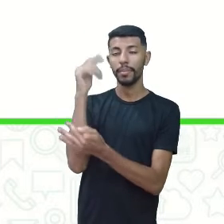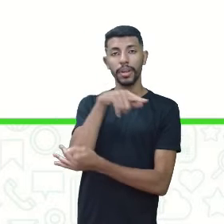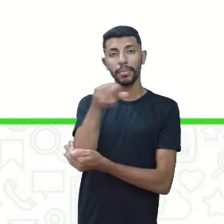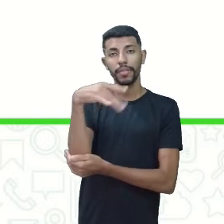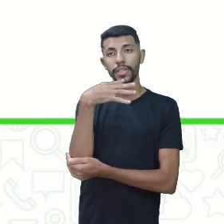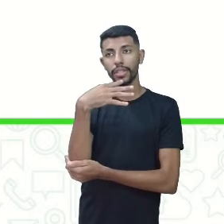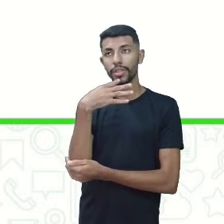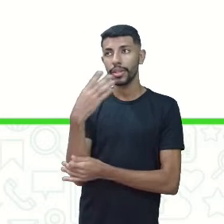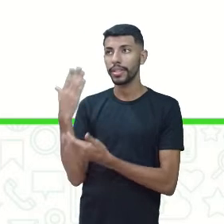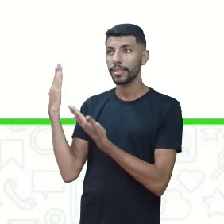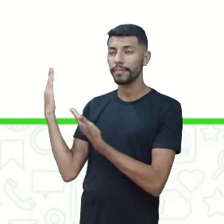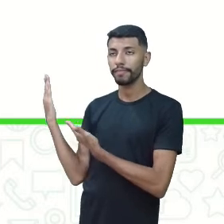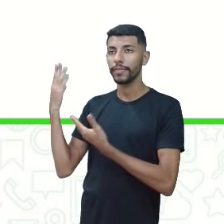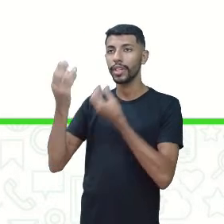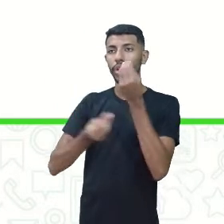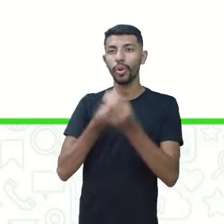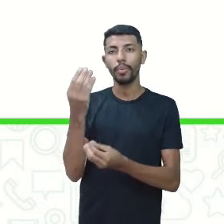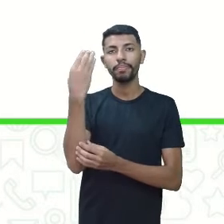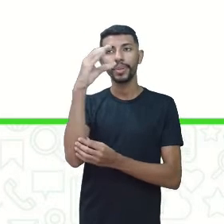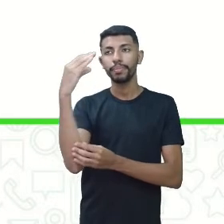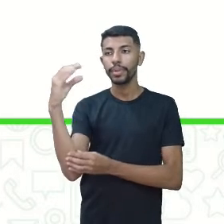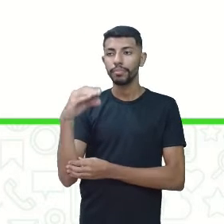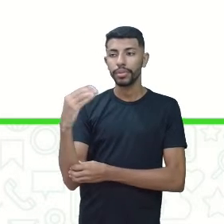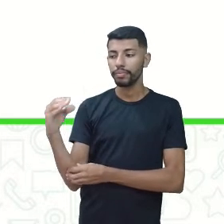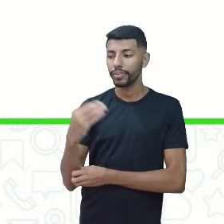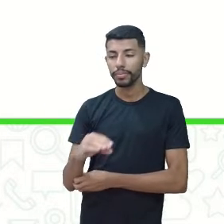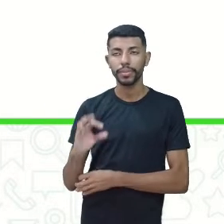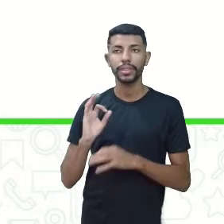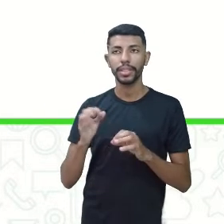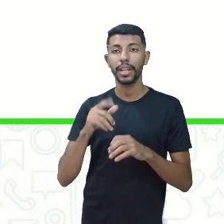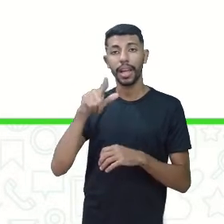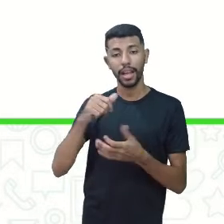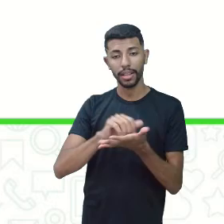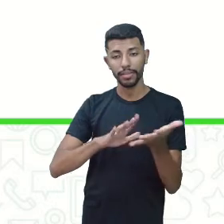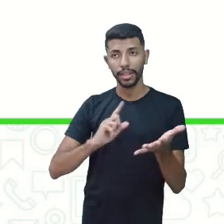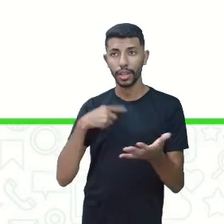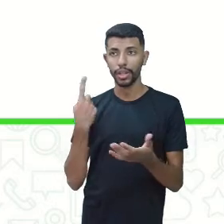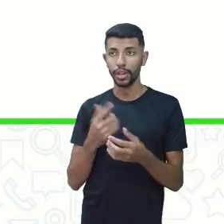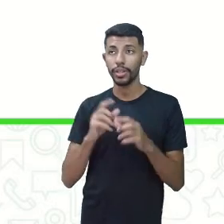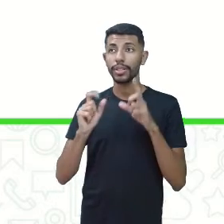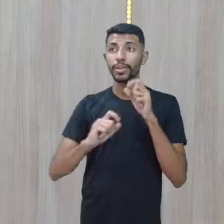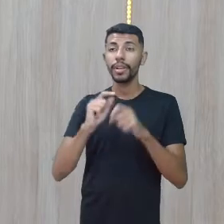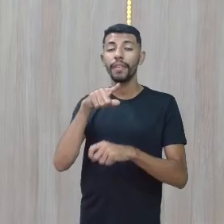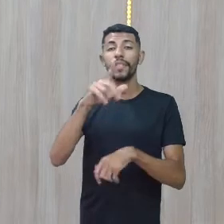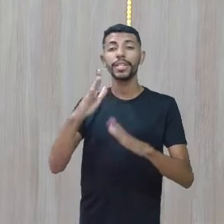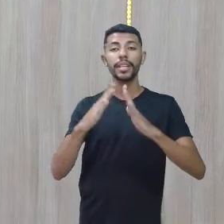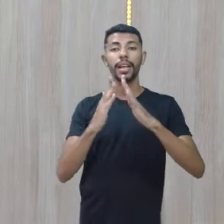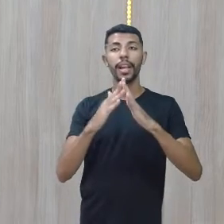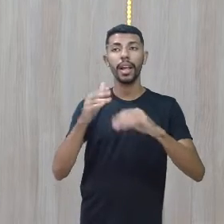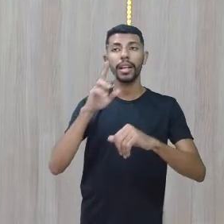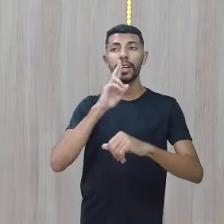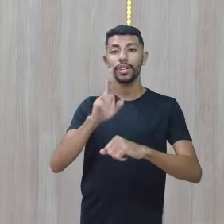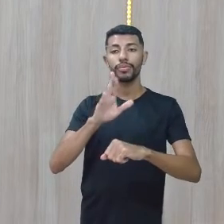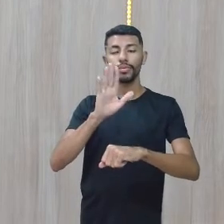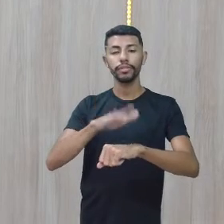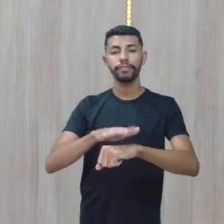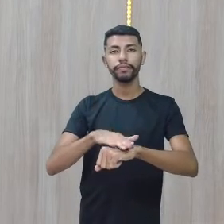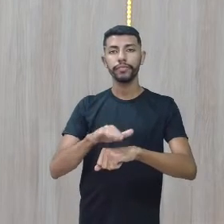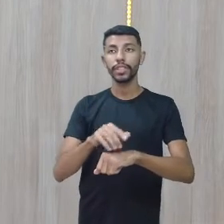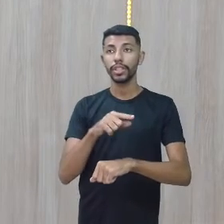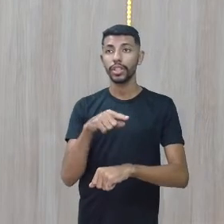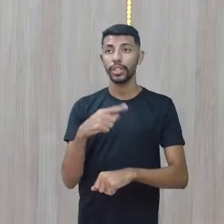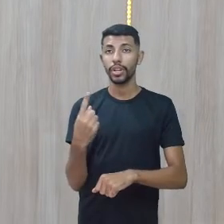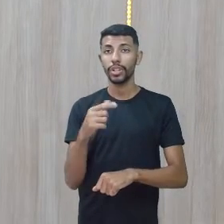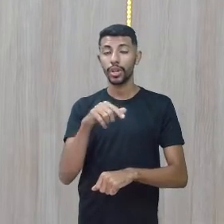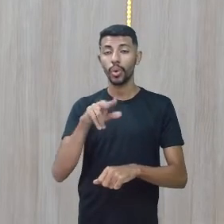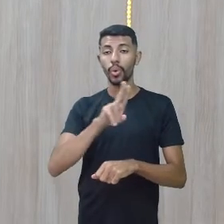como colocar as coisas. das nossas atividades é você ir em casa, responder isso daqui com o